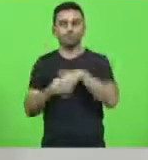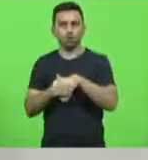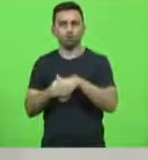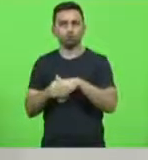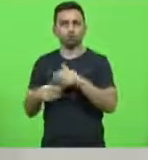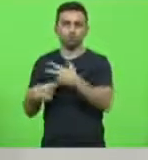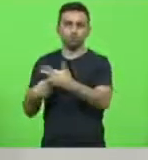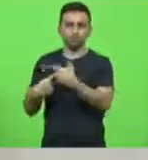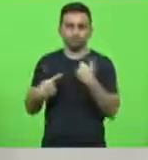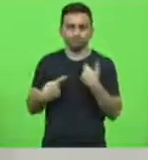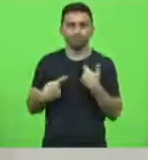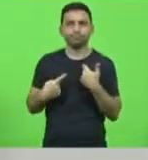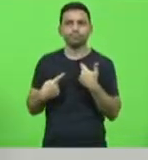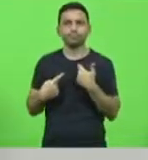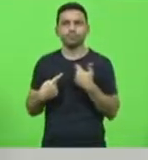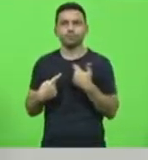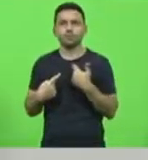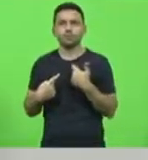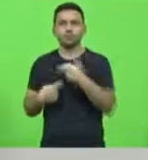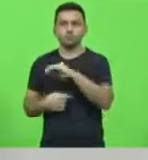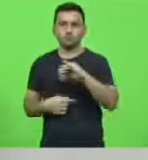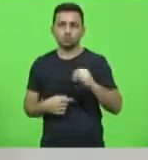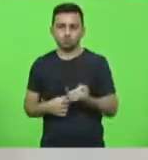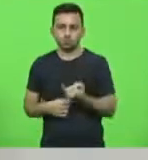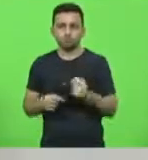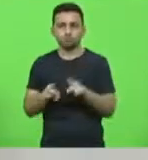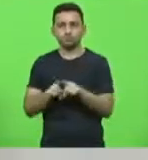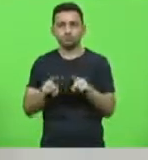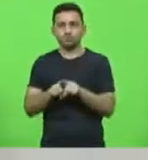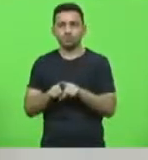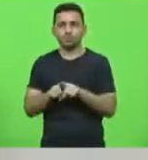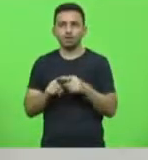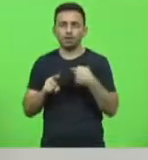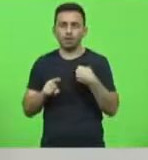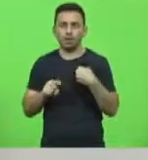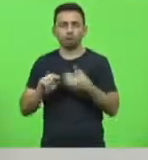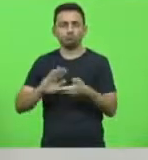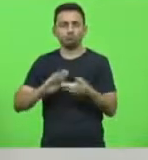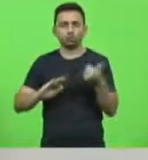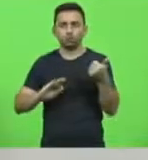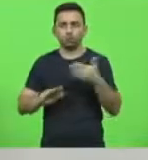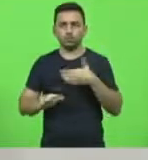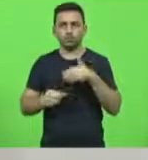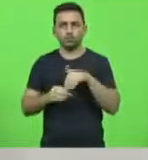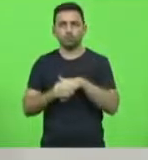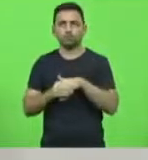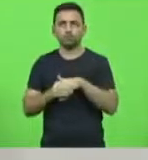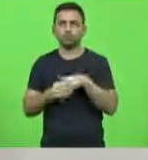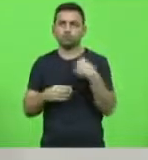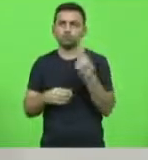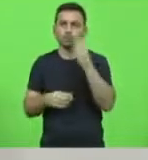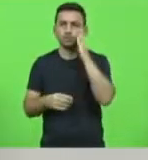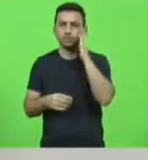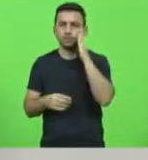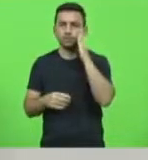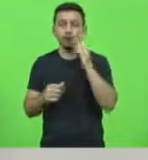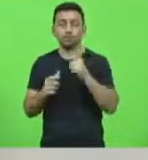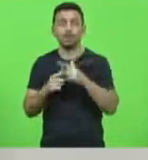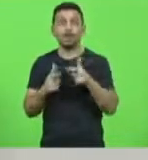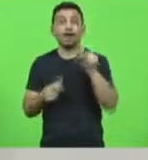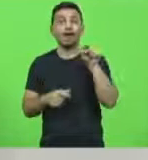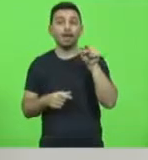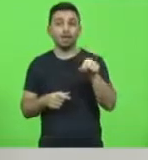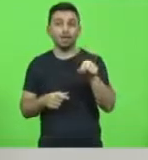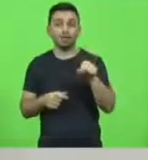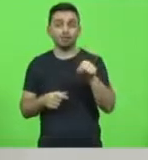Comissão de Constituição e Justiça e, no plenário, eu retirei o meu voto. O resultado foi esperado, a magistrada não reconheceu a